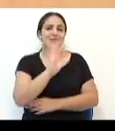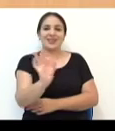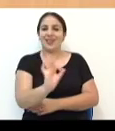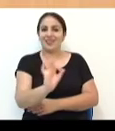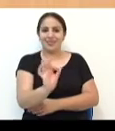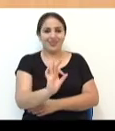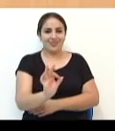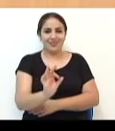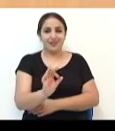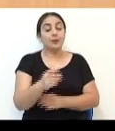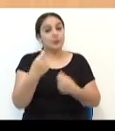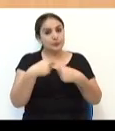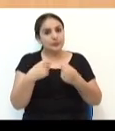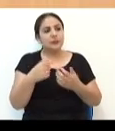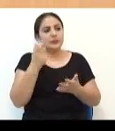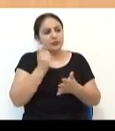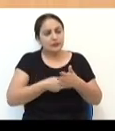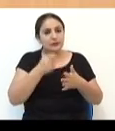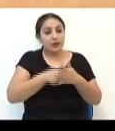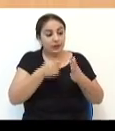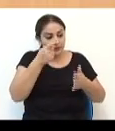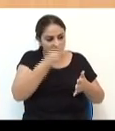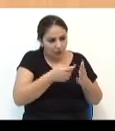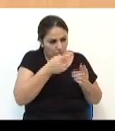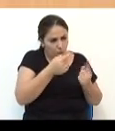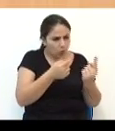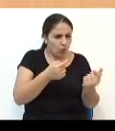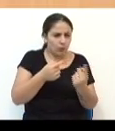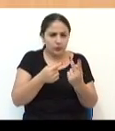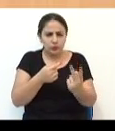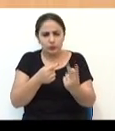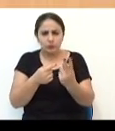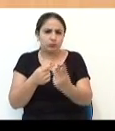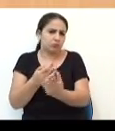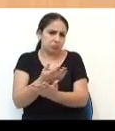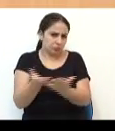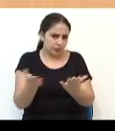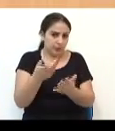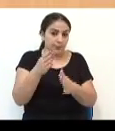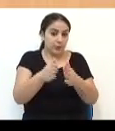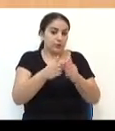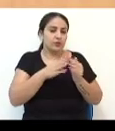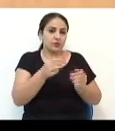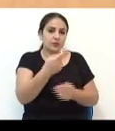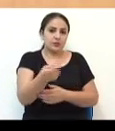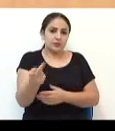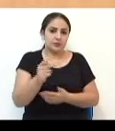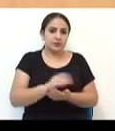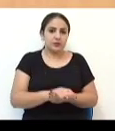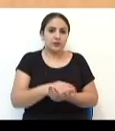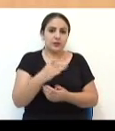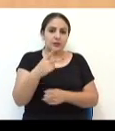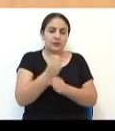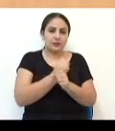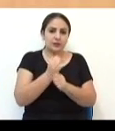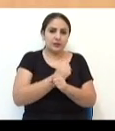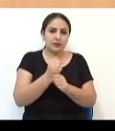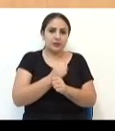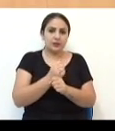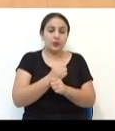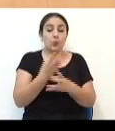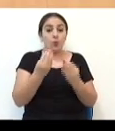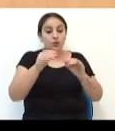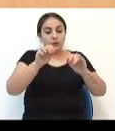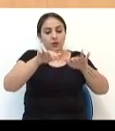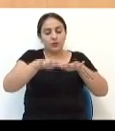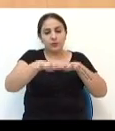conseguir. Mas tu tem que puxar sempre pra uma, duas, defender essas causas, né? Que nem eu te digo, esse ano foi bastante anos